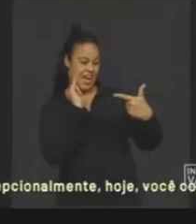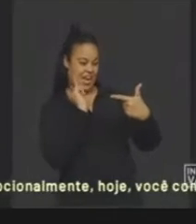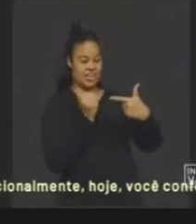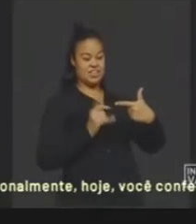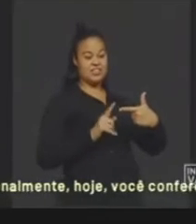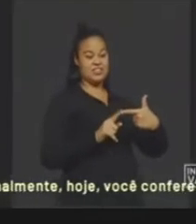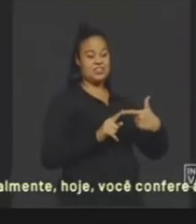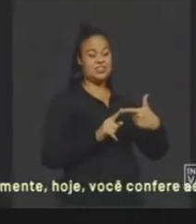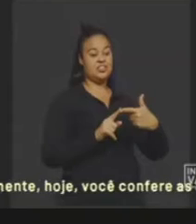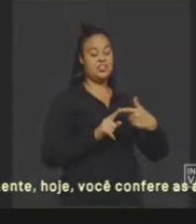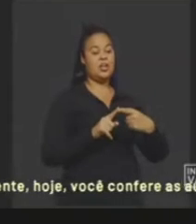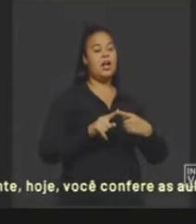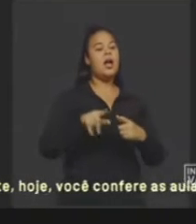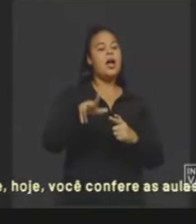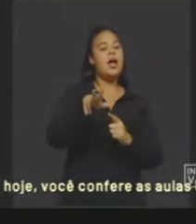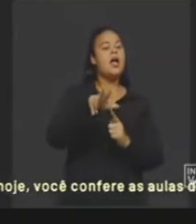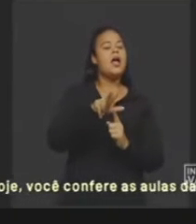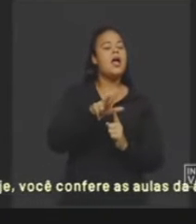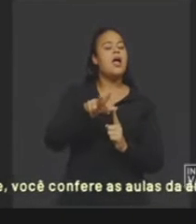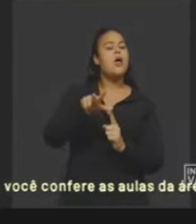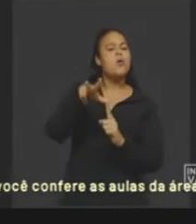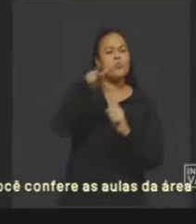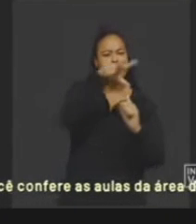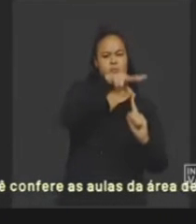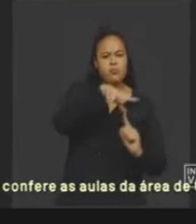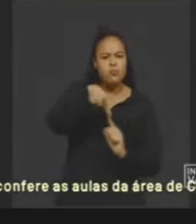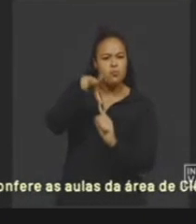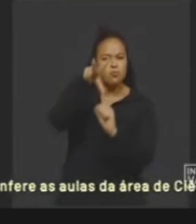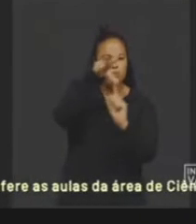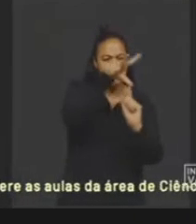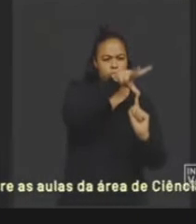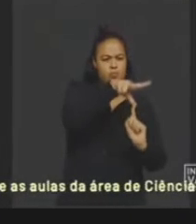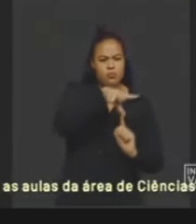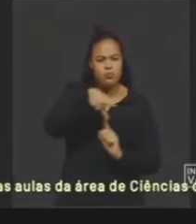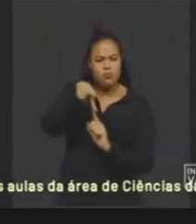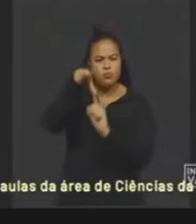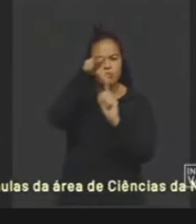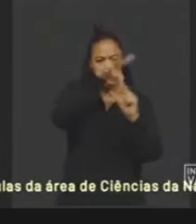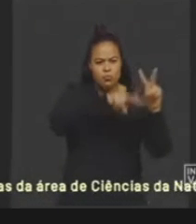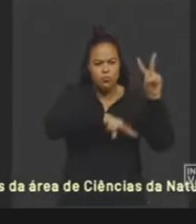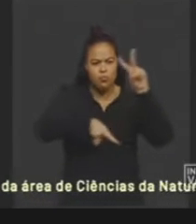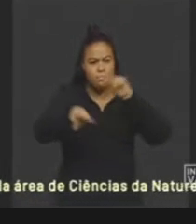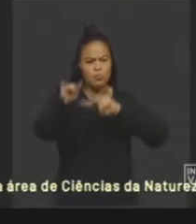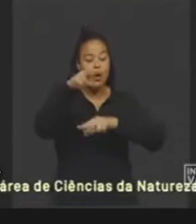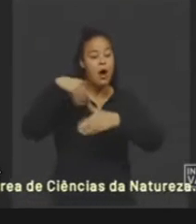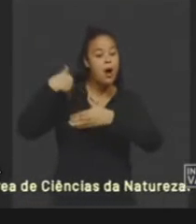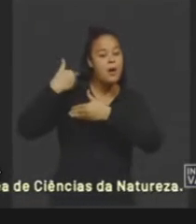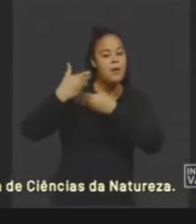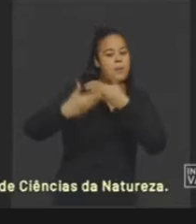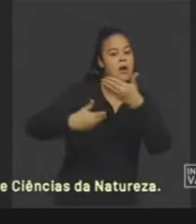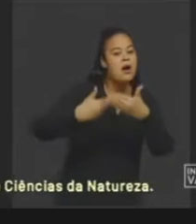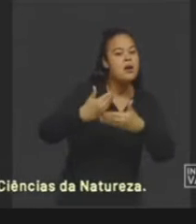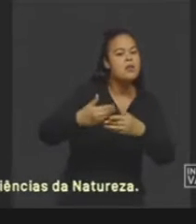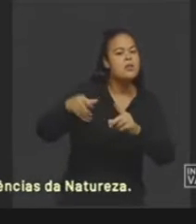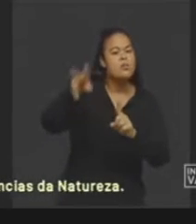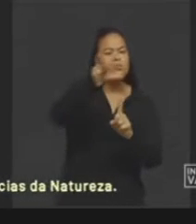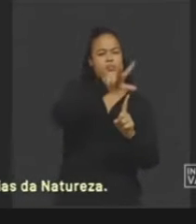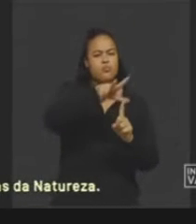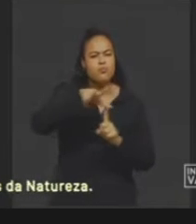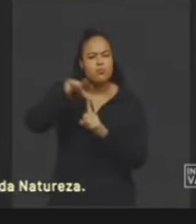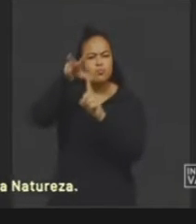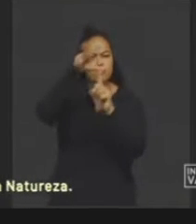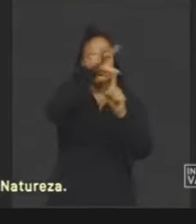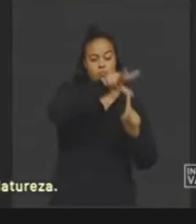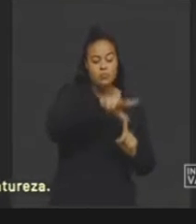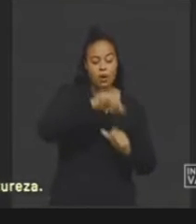Energia eólica. Nossa, energia eólica, o é isso? É um processo pelo qual os ventos são convertidos